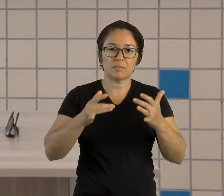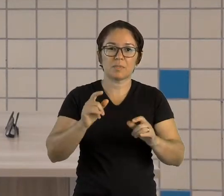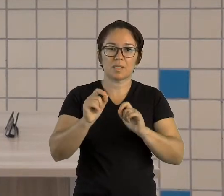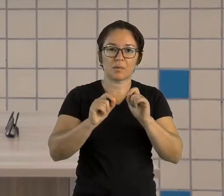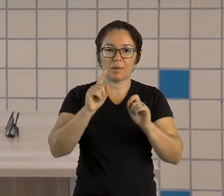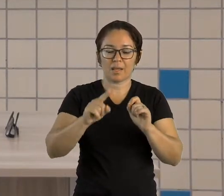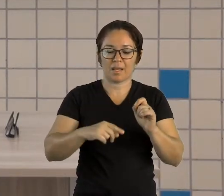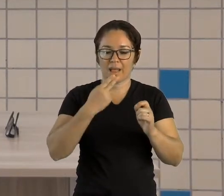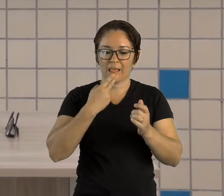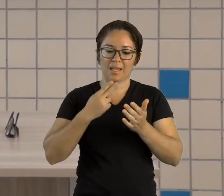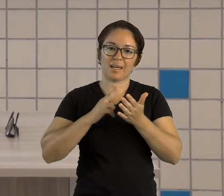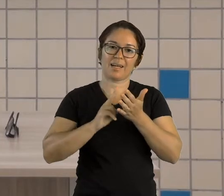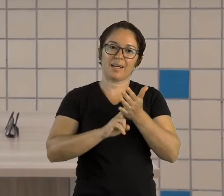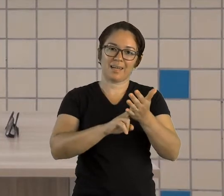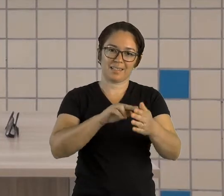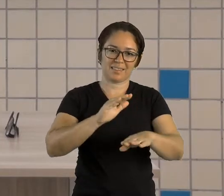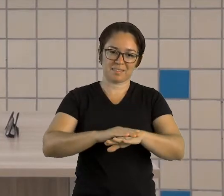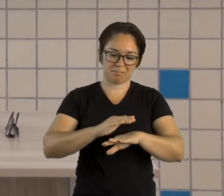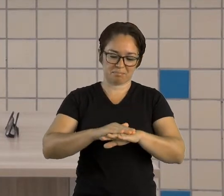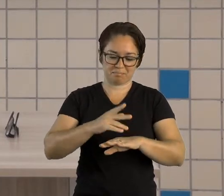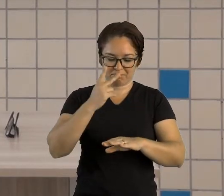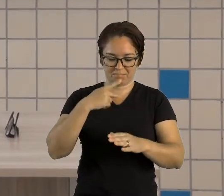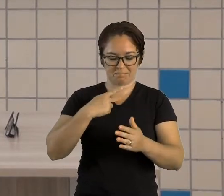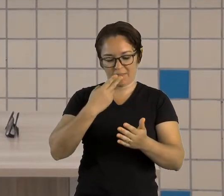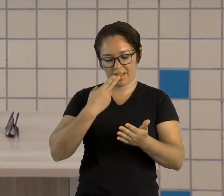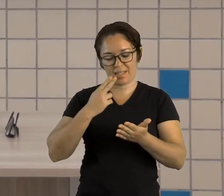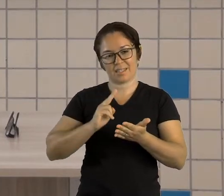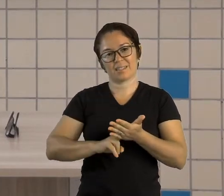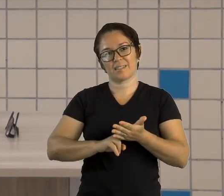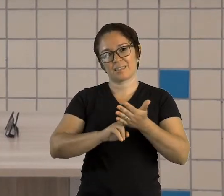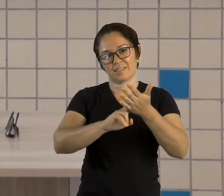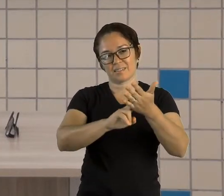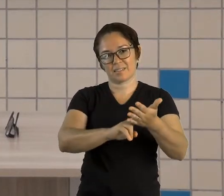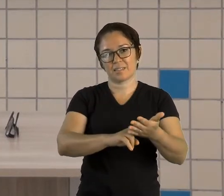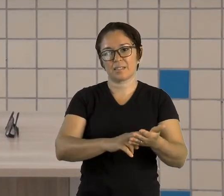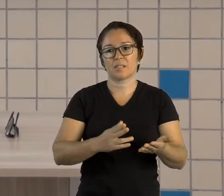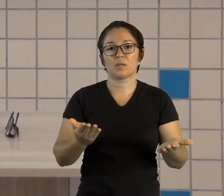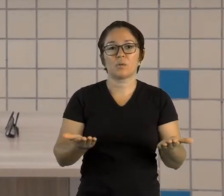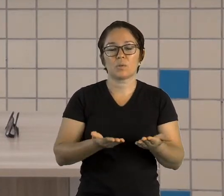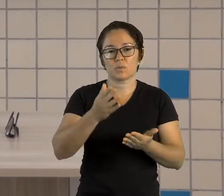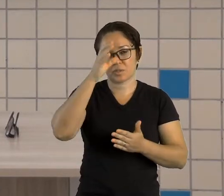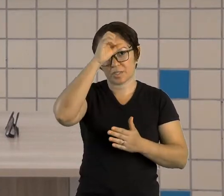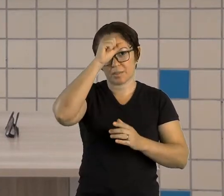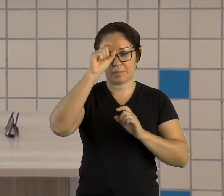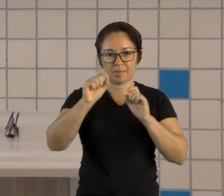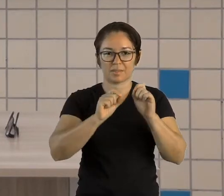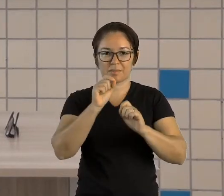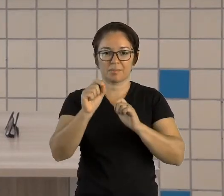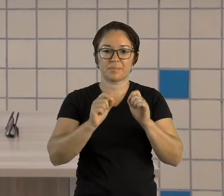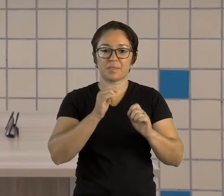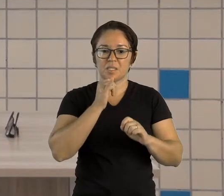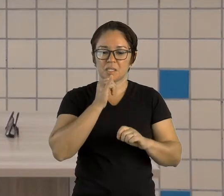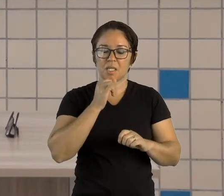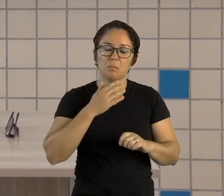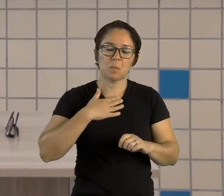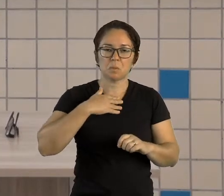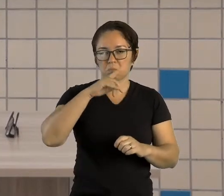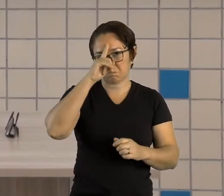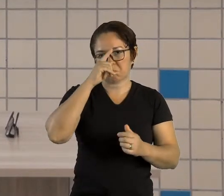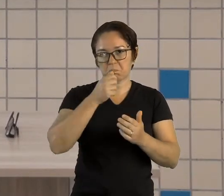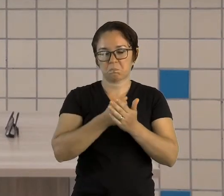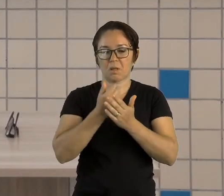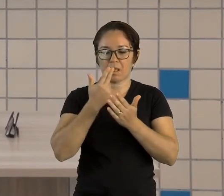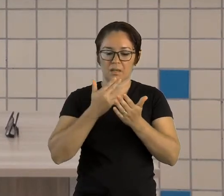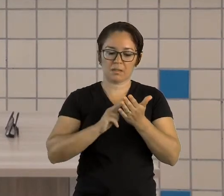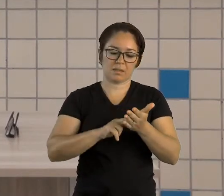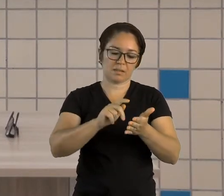excelente aprendizado. O que vamos aprender hoje? Como avaliar a nossa carta pessoal? Avalie